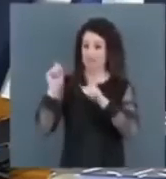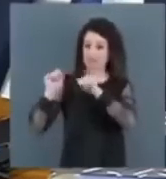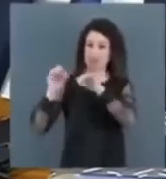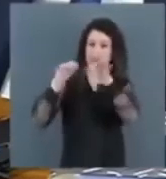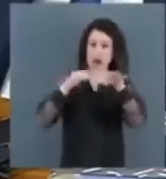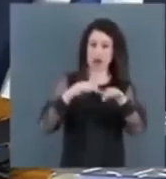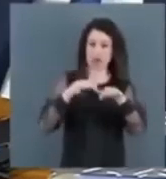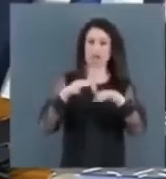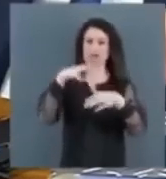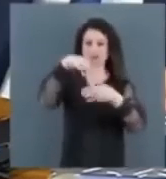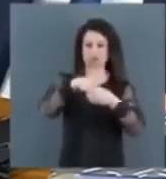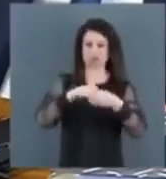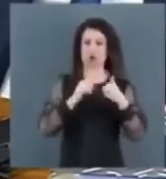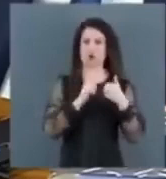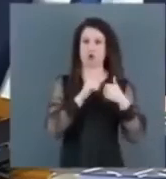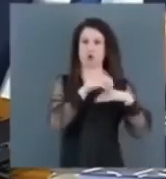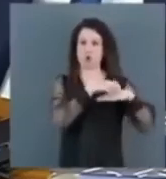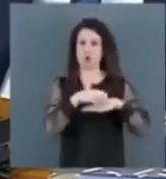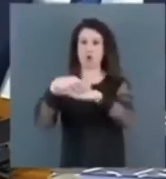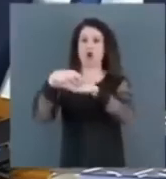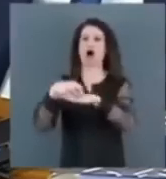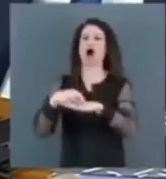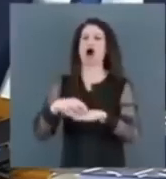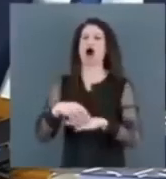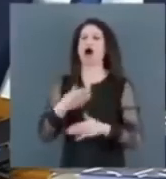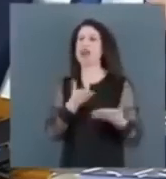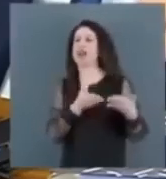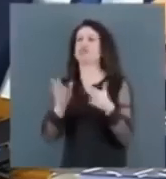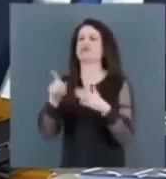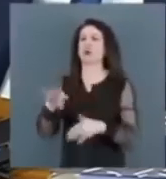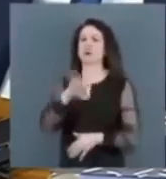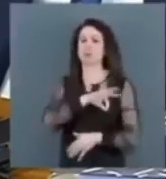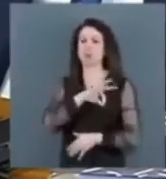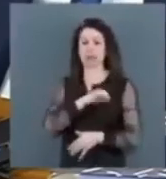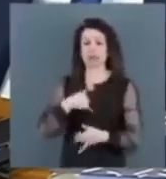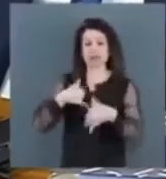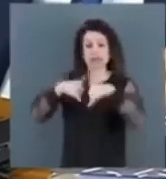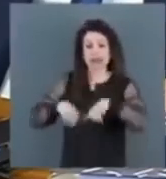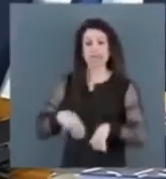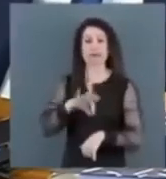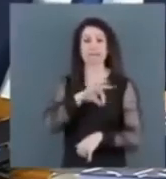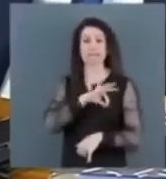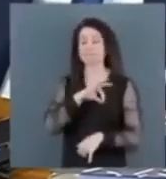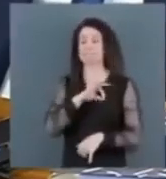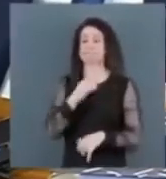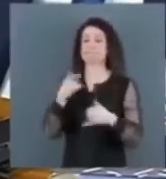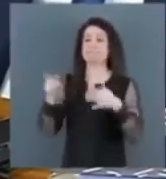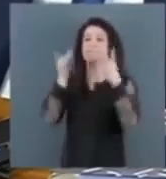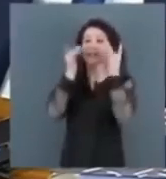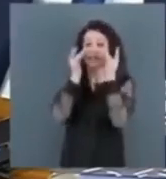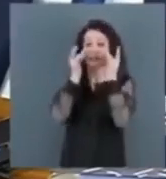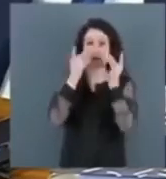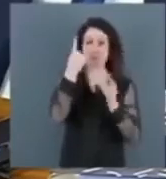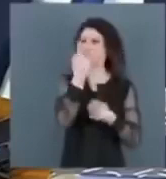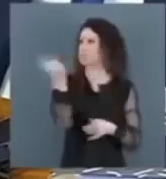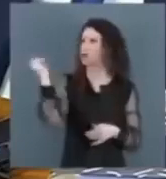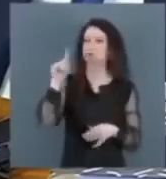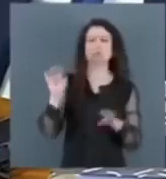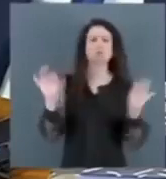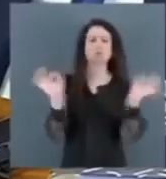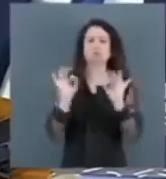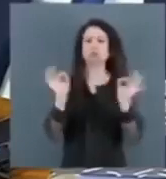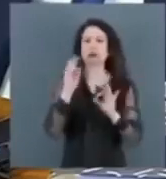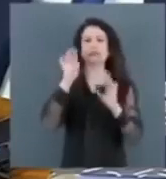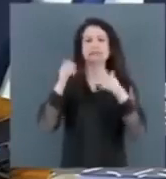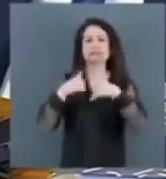ônibus e levaram todo mundo para o galpão da Polícia Federal. Eu estive lá pessoalmente, mas ninguém aqui esteve lá pessoalmente. Bom,